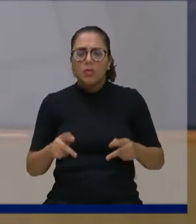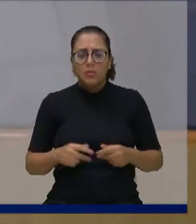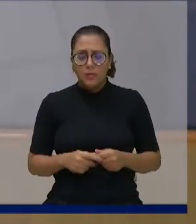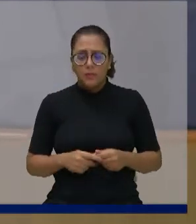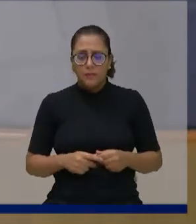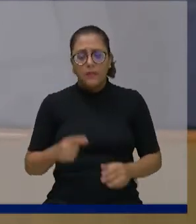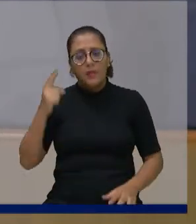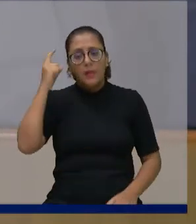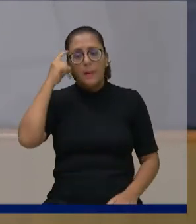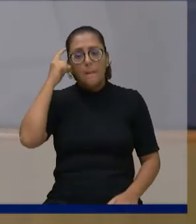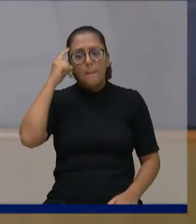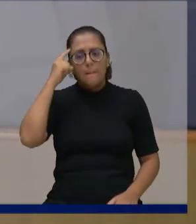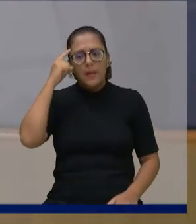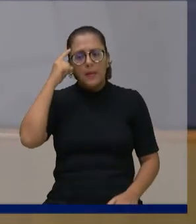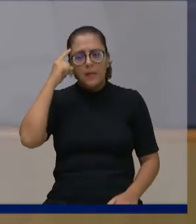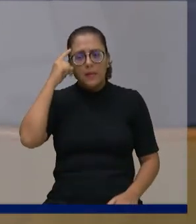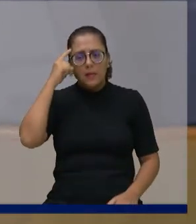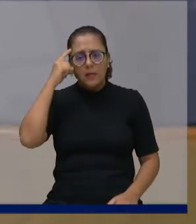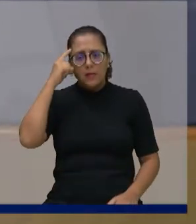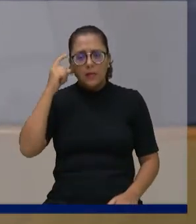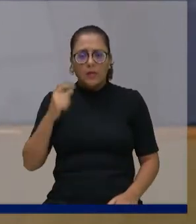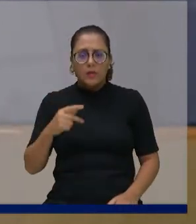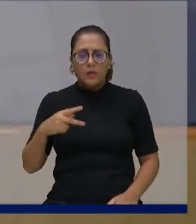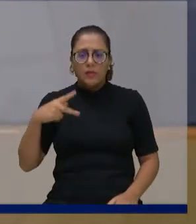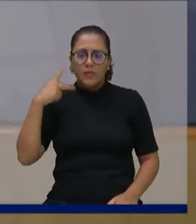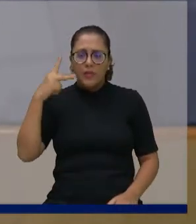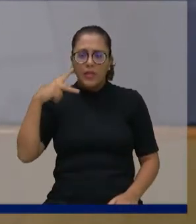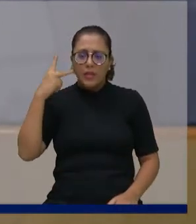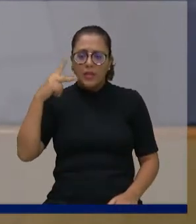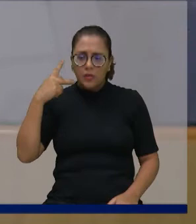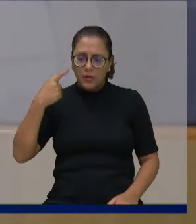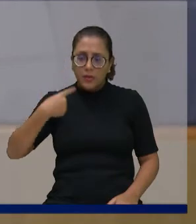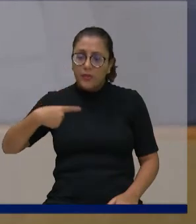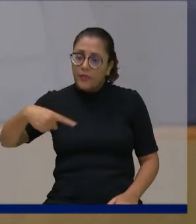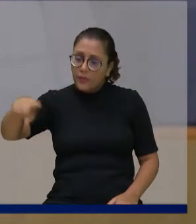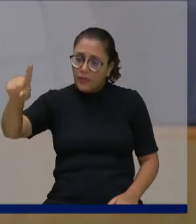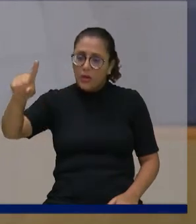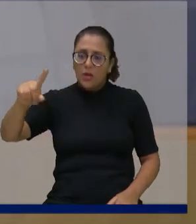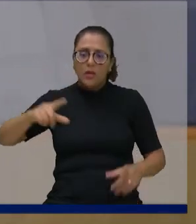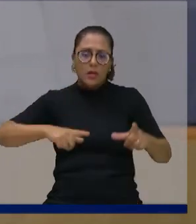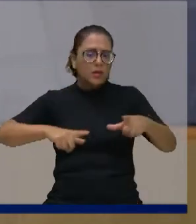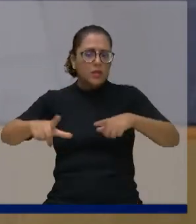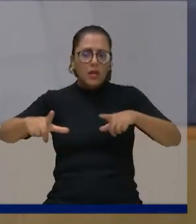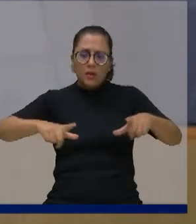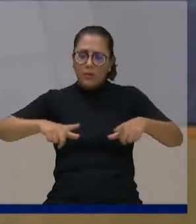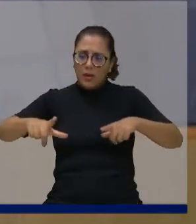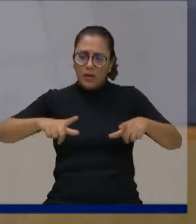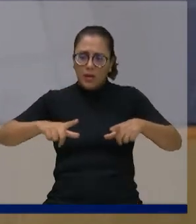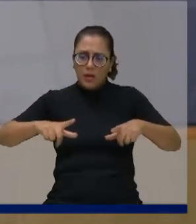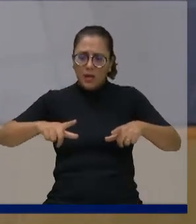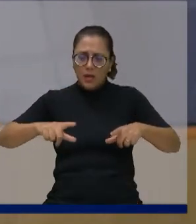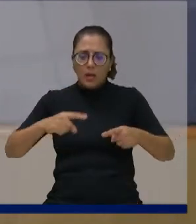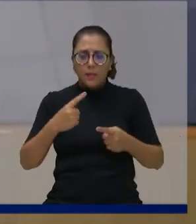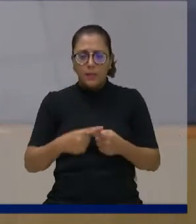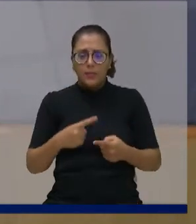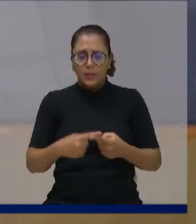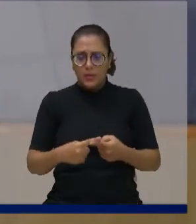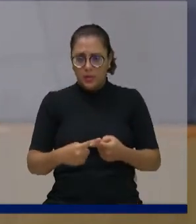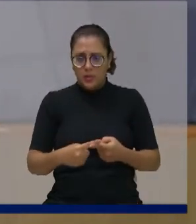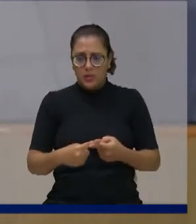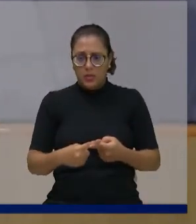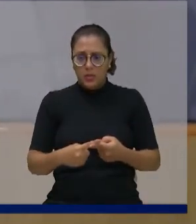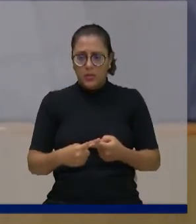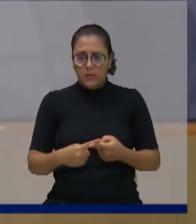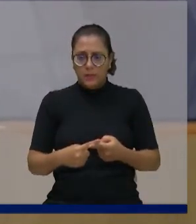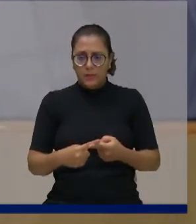os fatos, o vereador está a Índia a trabalho, não foi para passear. Por que ele está a trabalho? Nós estamos falando